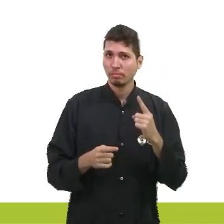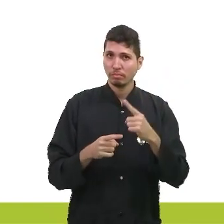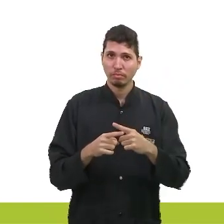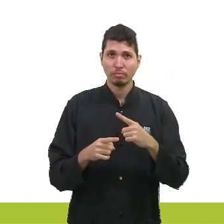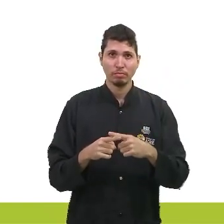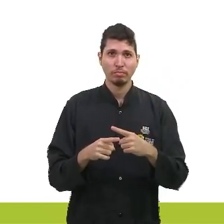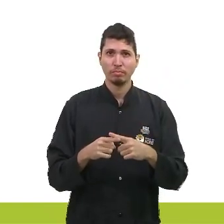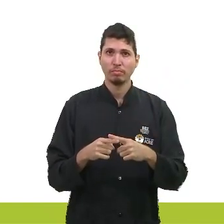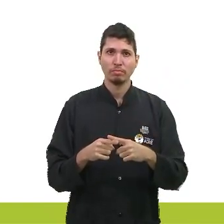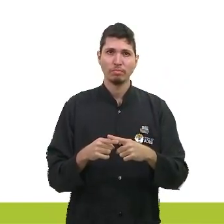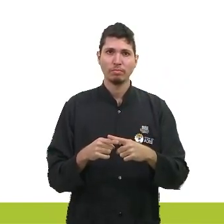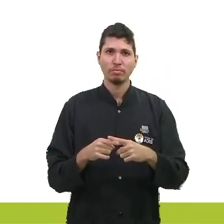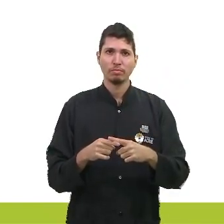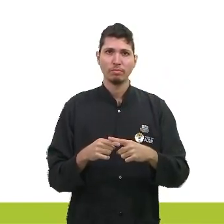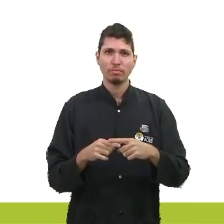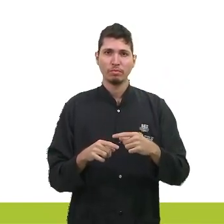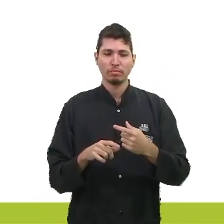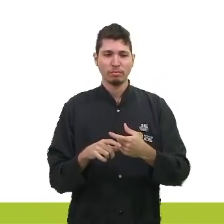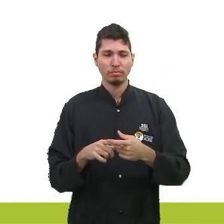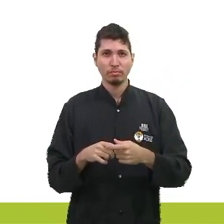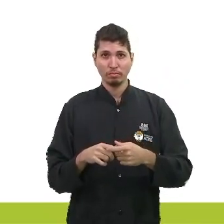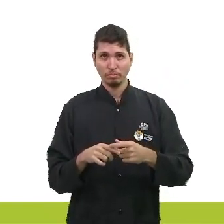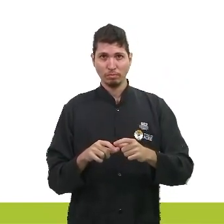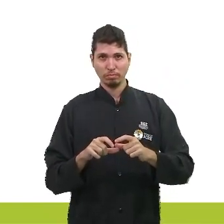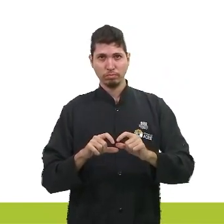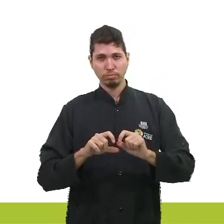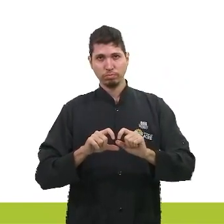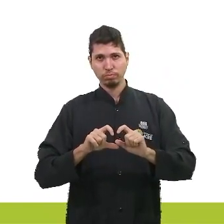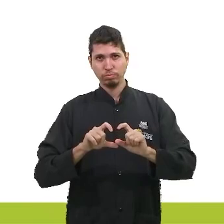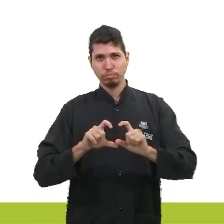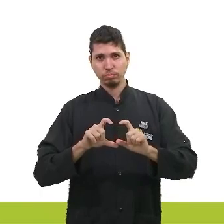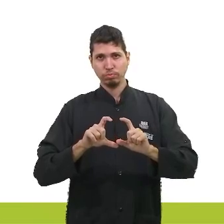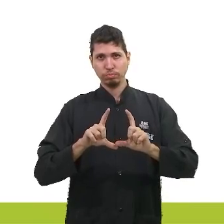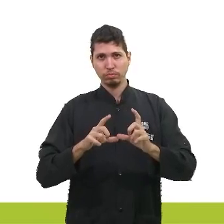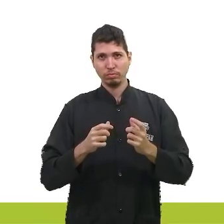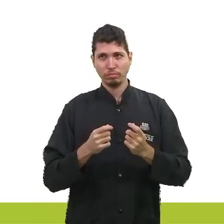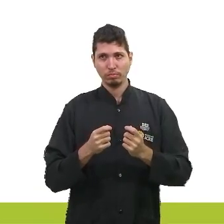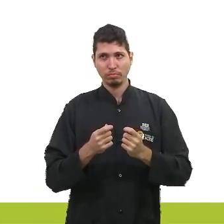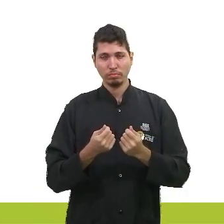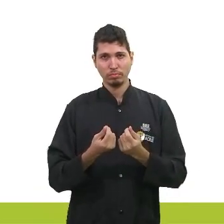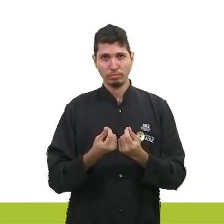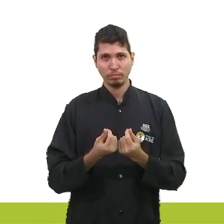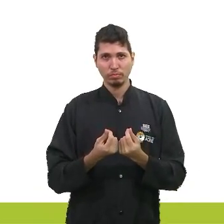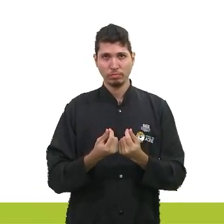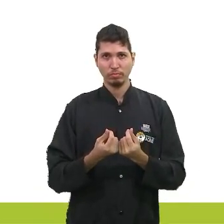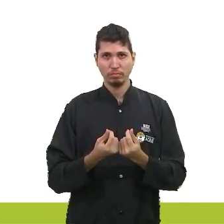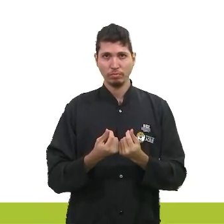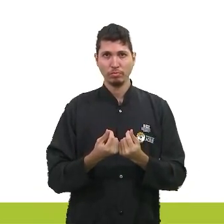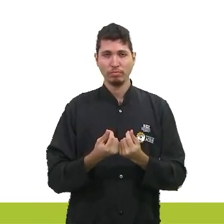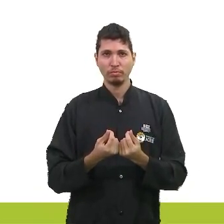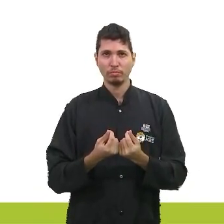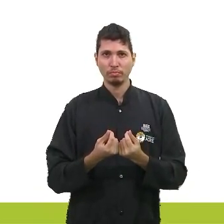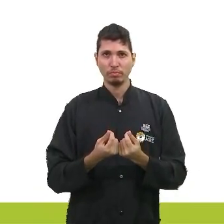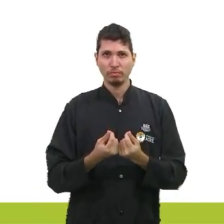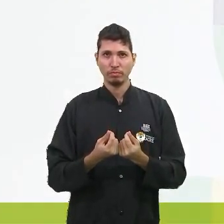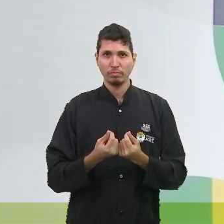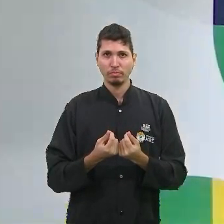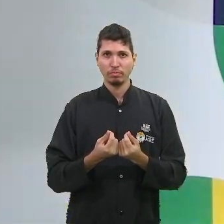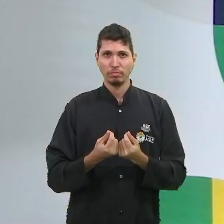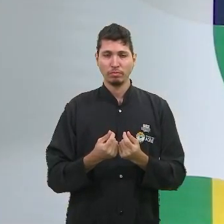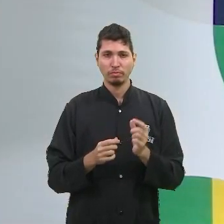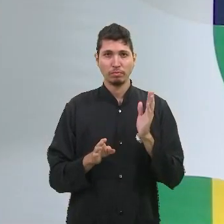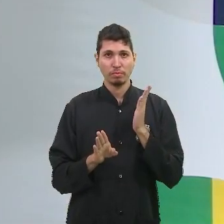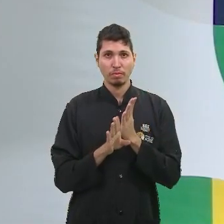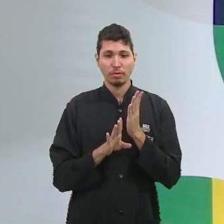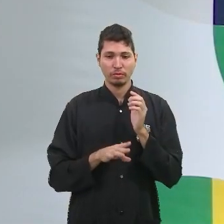por conta desse crescimento econômico que agora há pouco eu explicava para vocês. Uma situação acaba conduzindo a